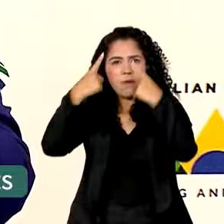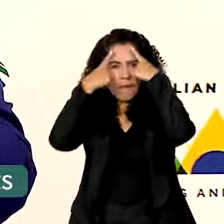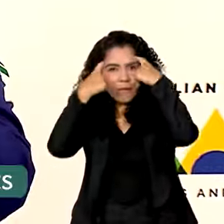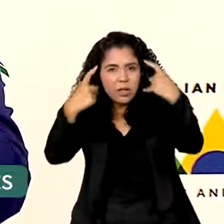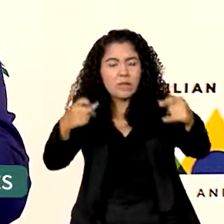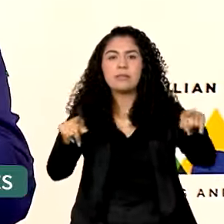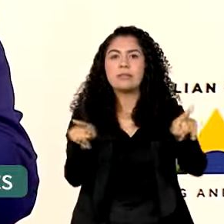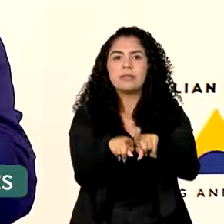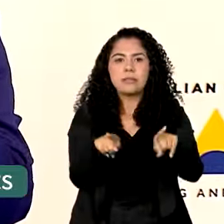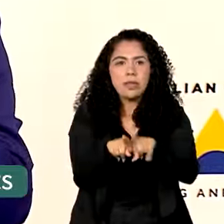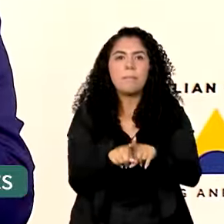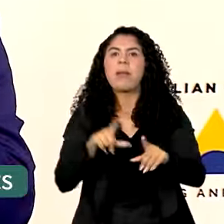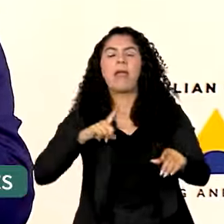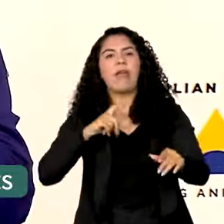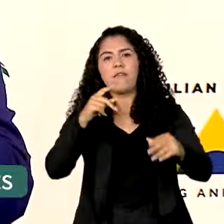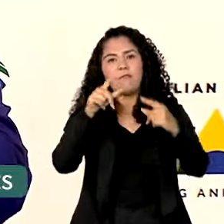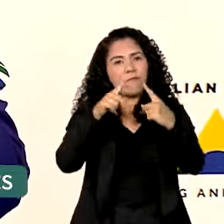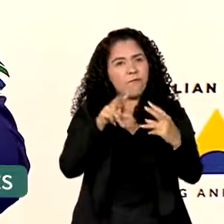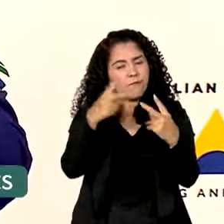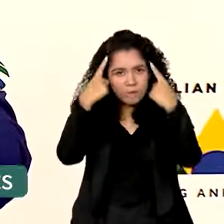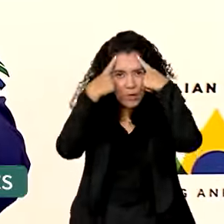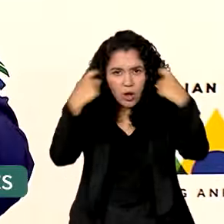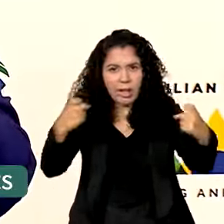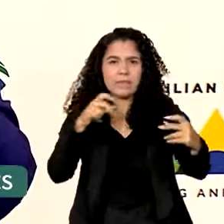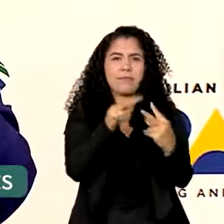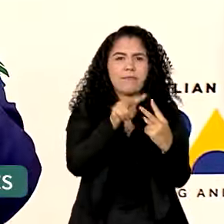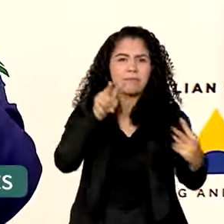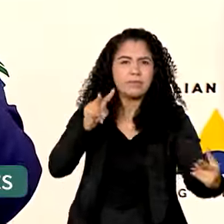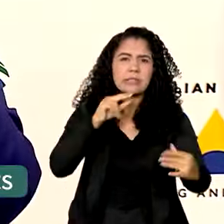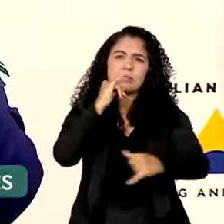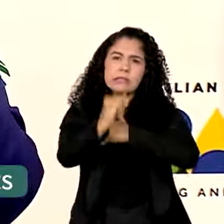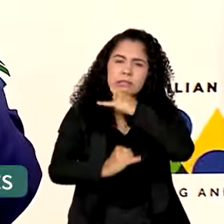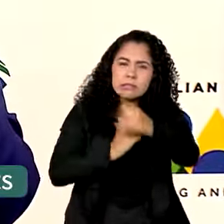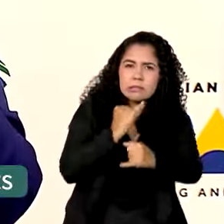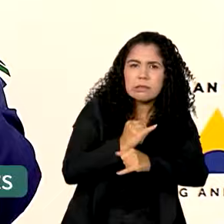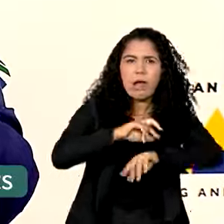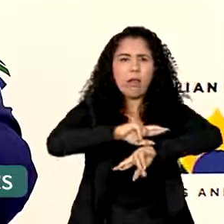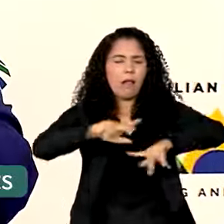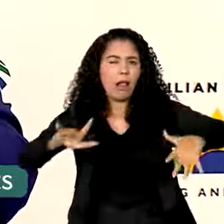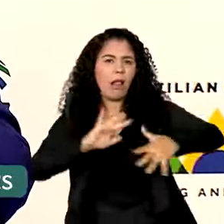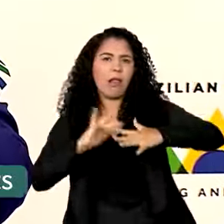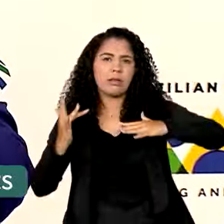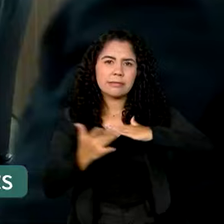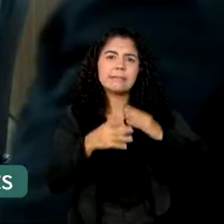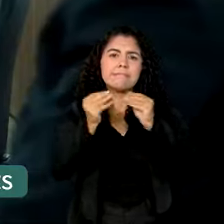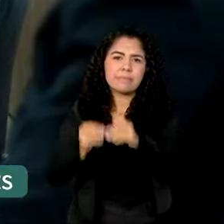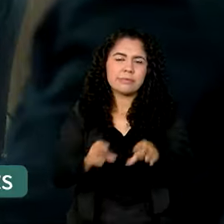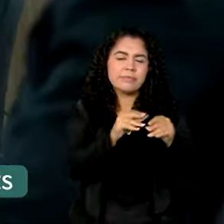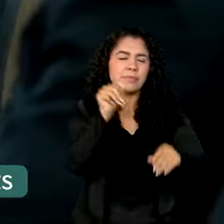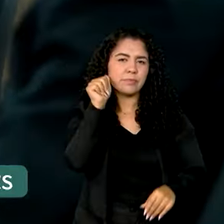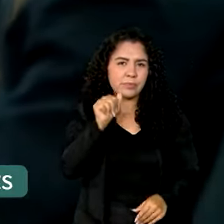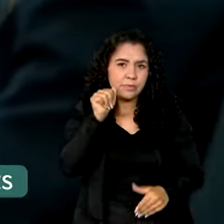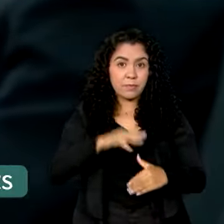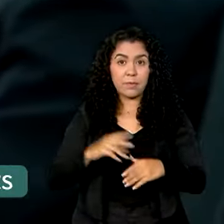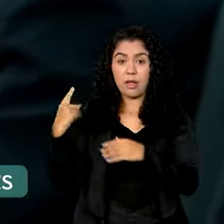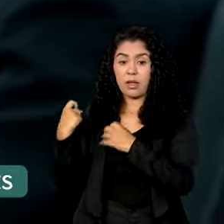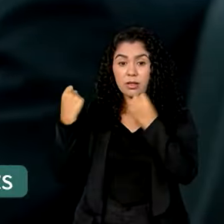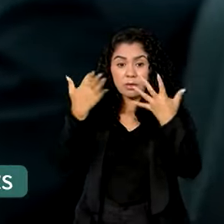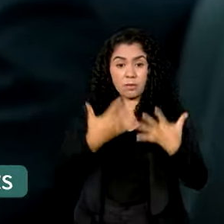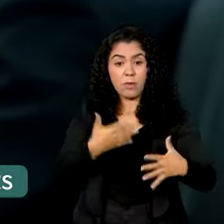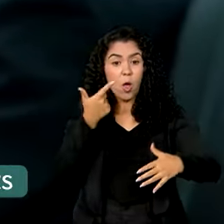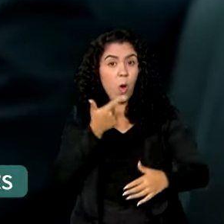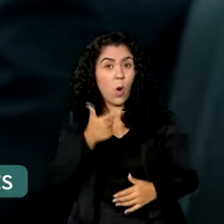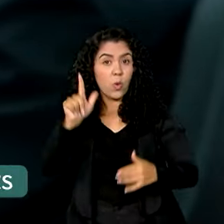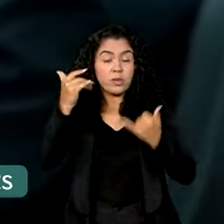violências cibernéticas das redes sociais, que têm atingido todas as mulheres. Outro destaque foi a